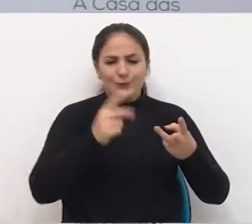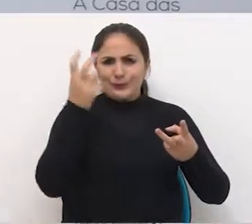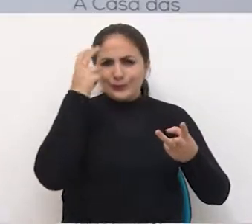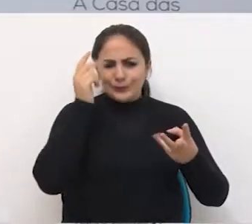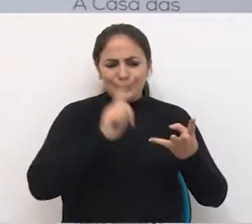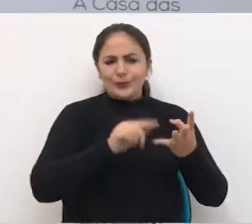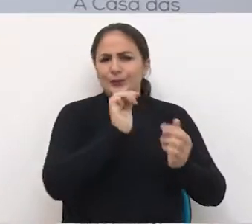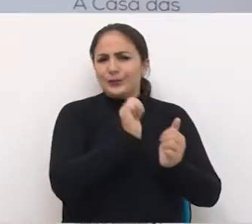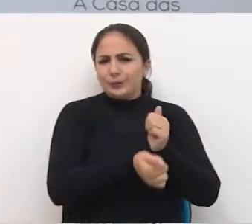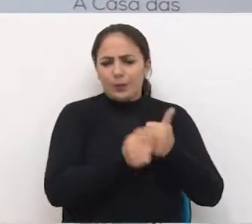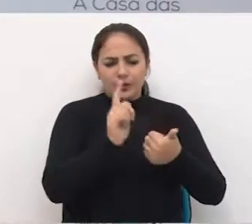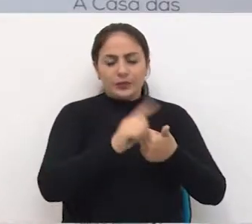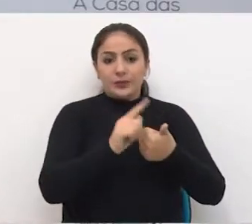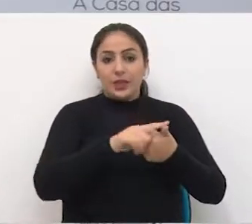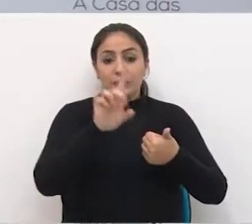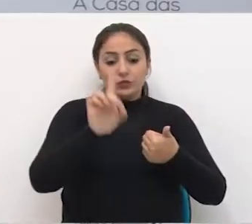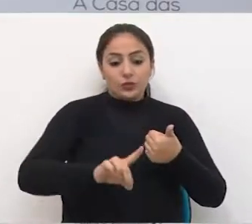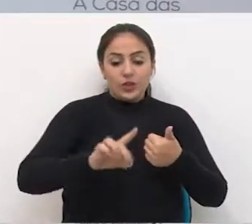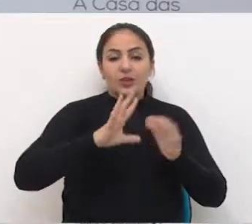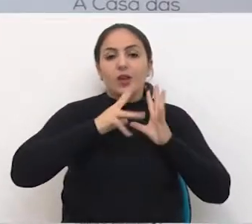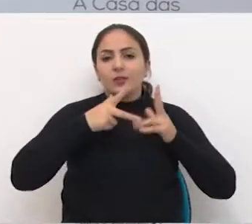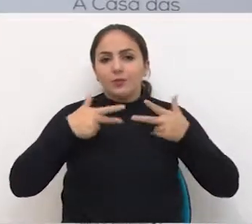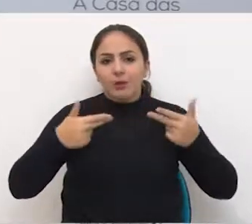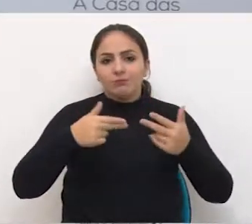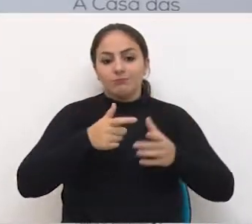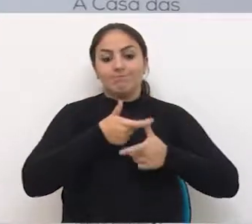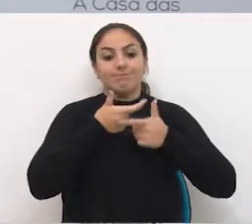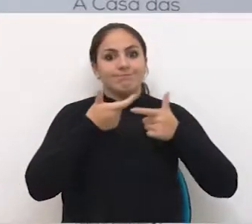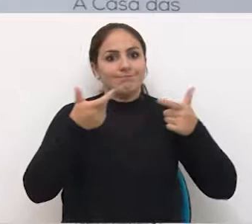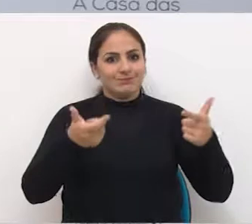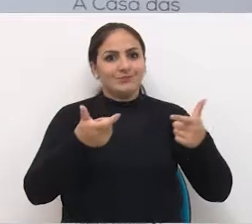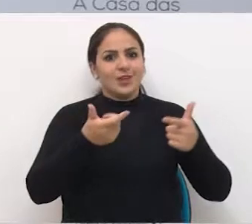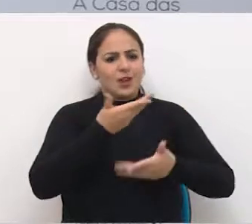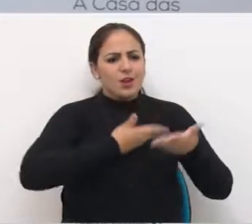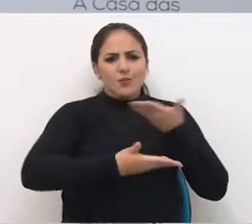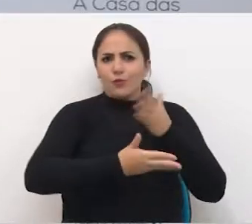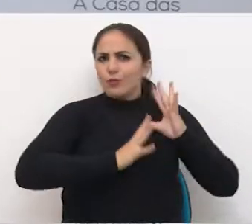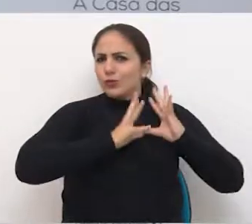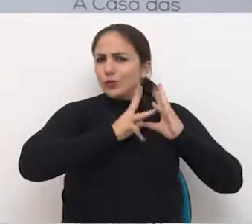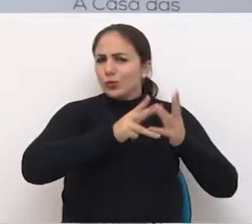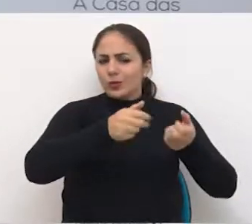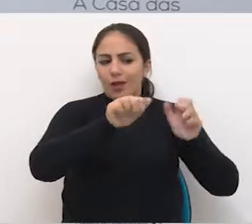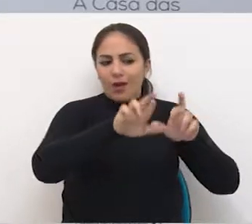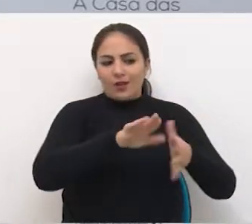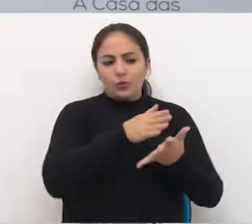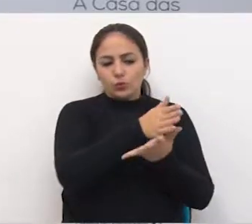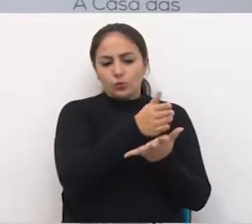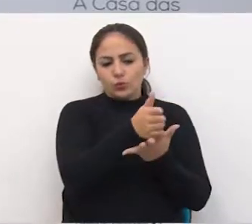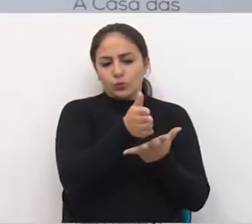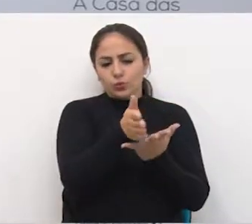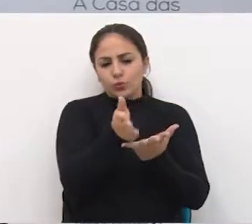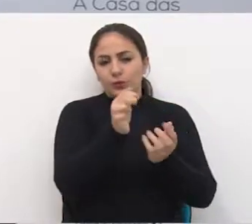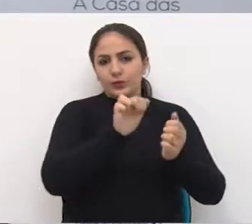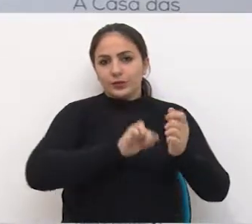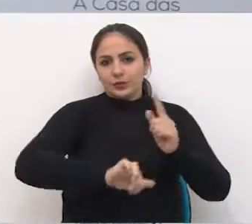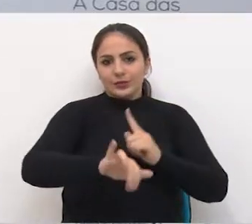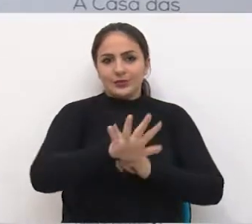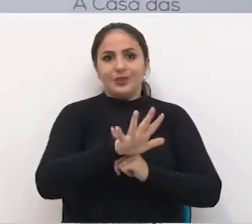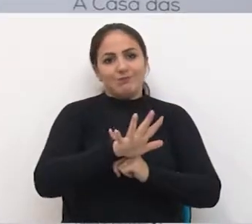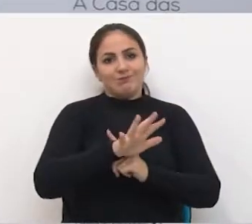abrange esportes, abrange direito animal, é muito ampla e envolve todos os segmentos da sociedade. Então, para mim,